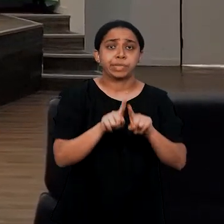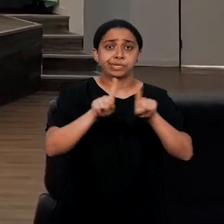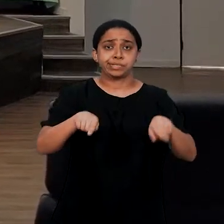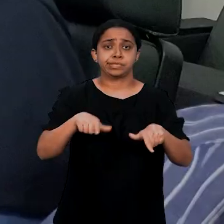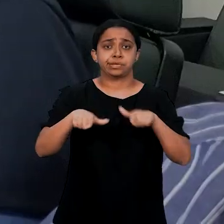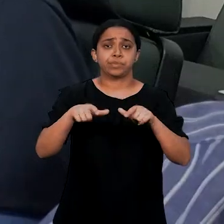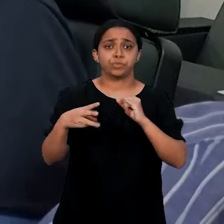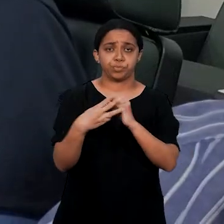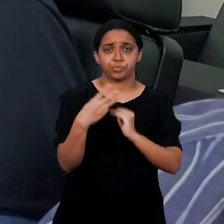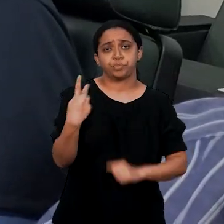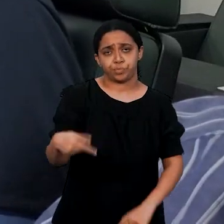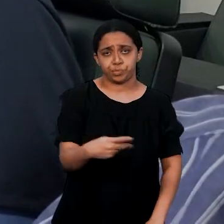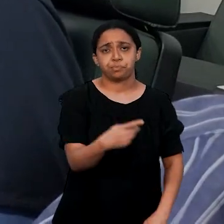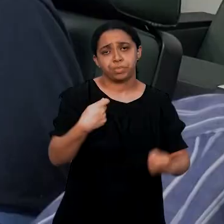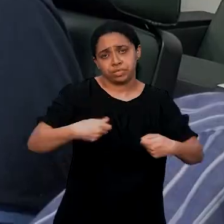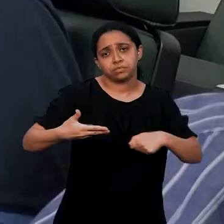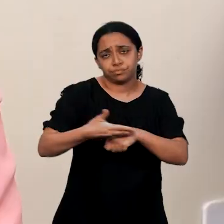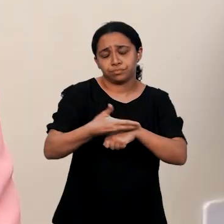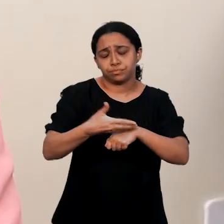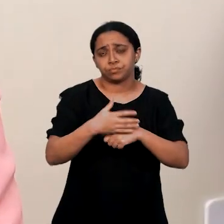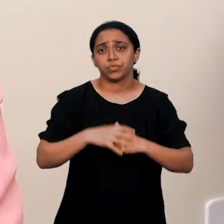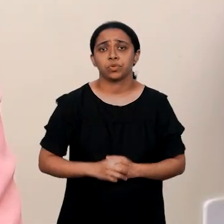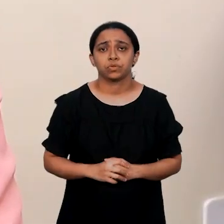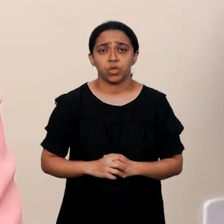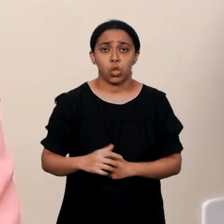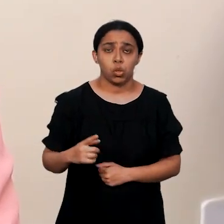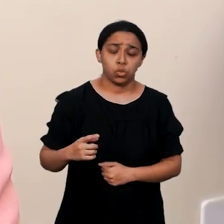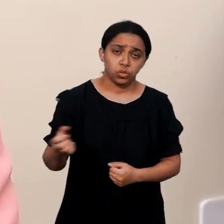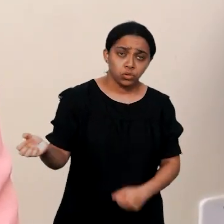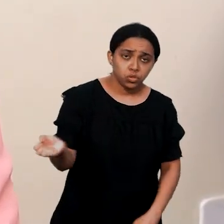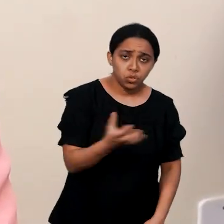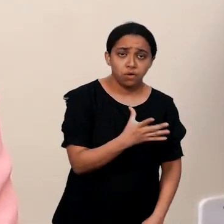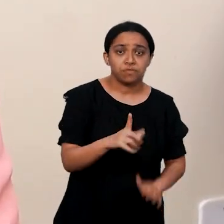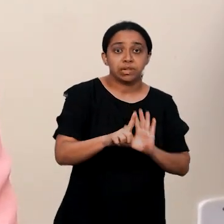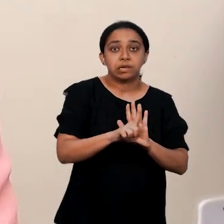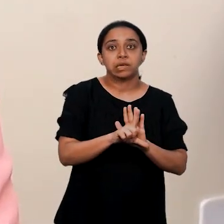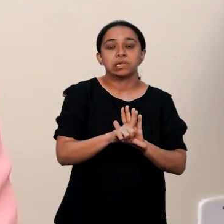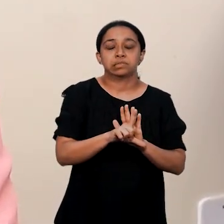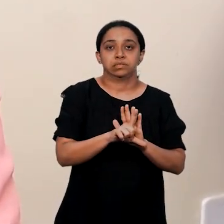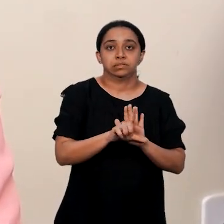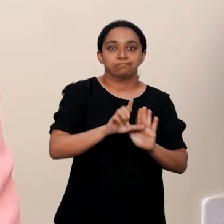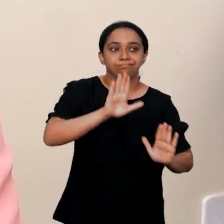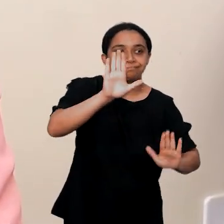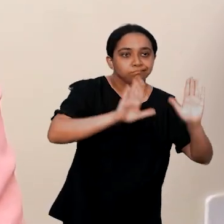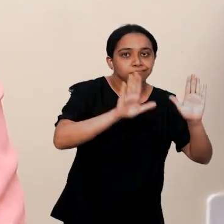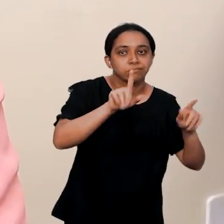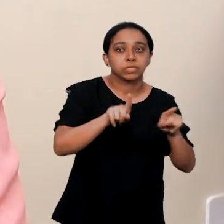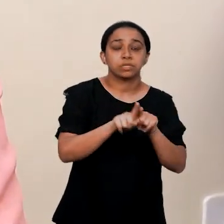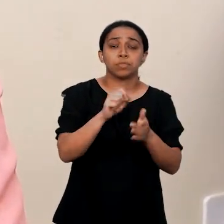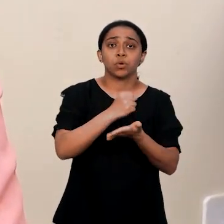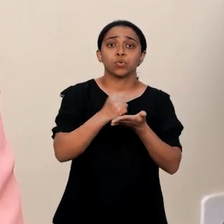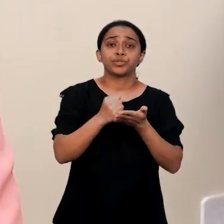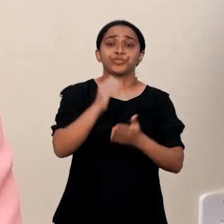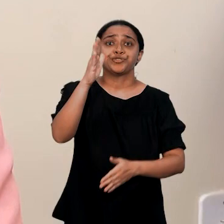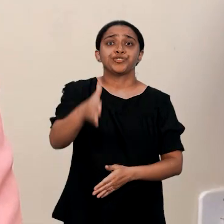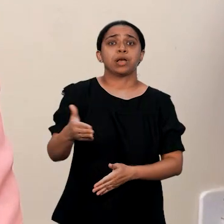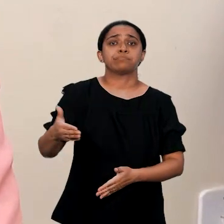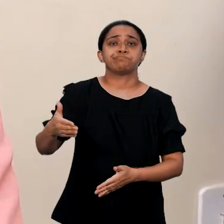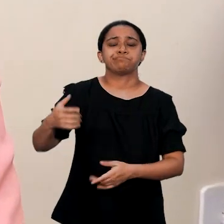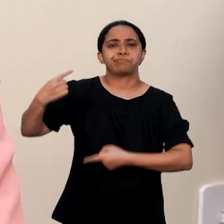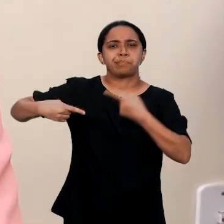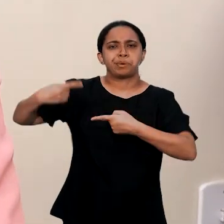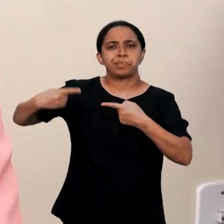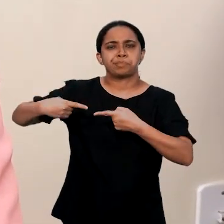setores e servidores do IFMA. Apesar de ter o nome de nova lei de licitações e contratos, ela já vem sendo